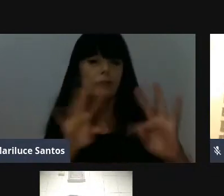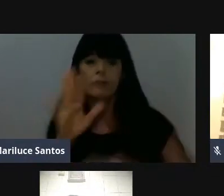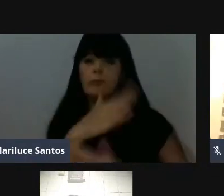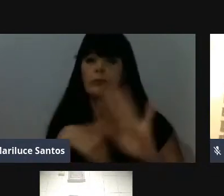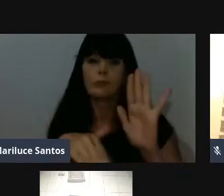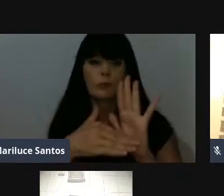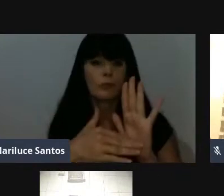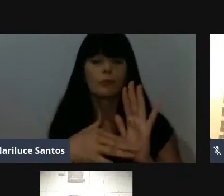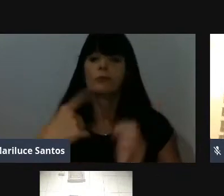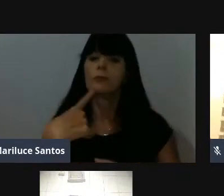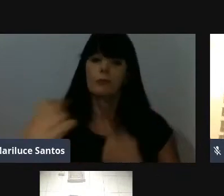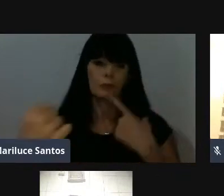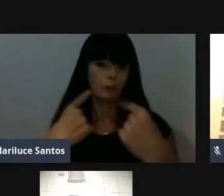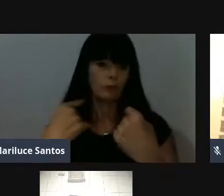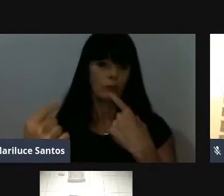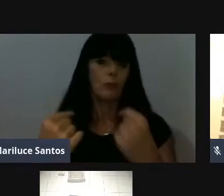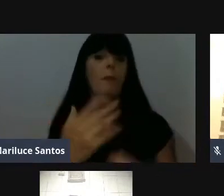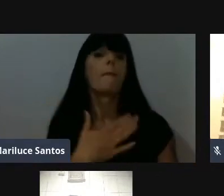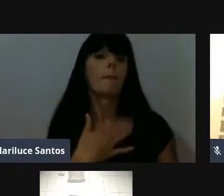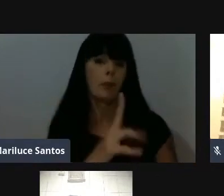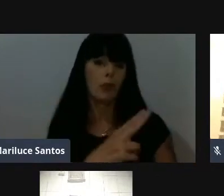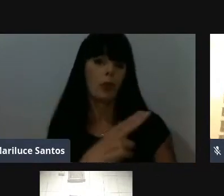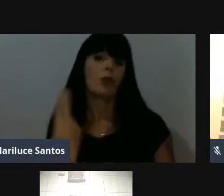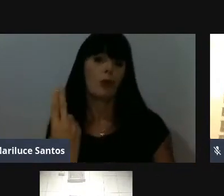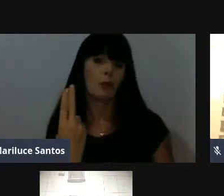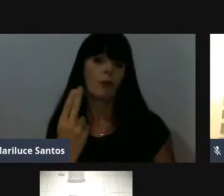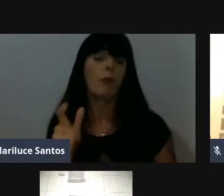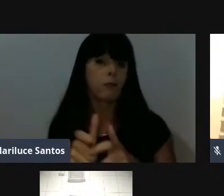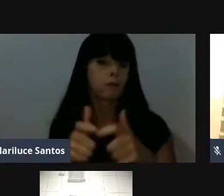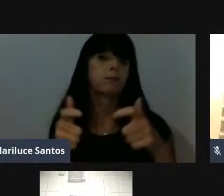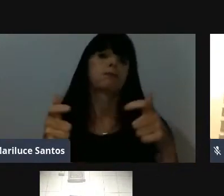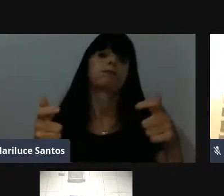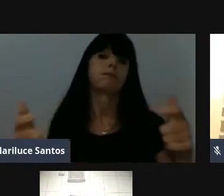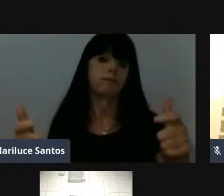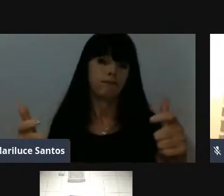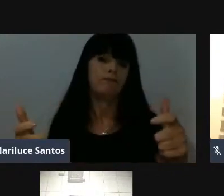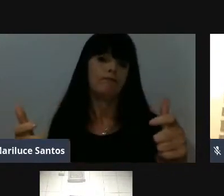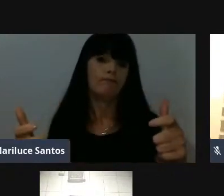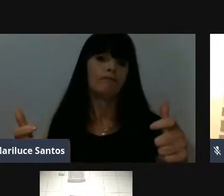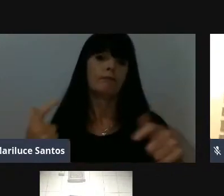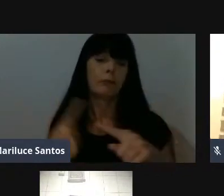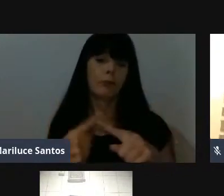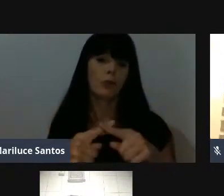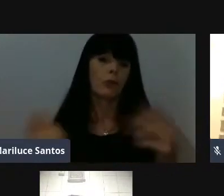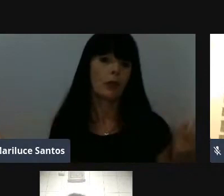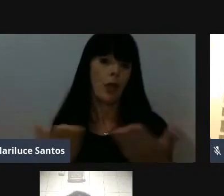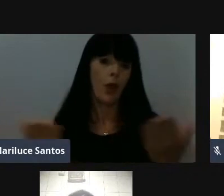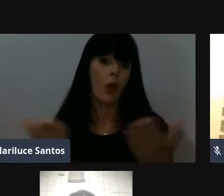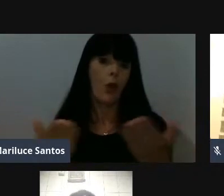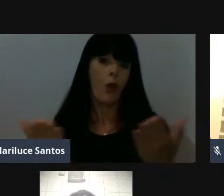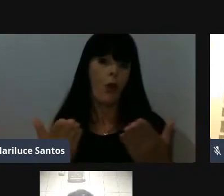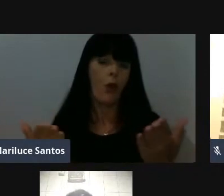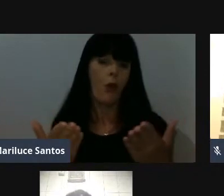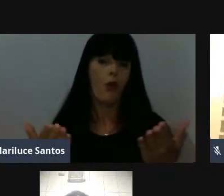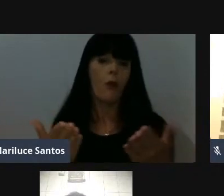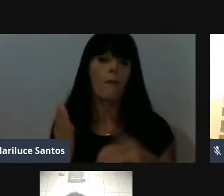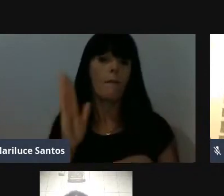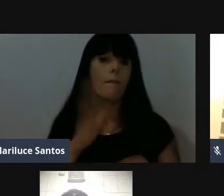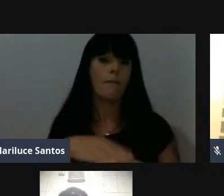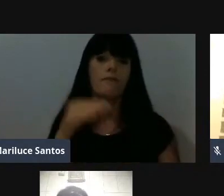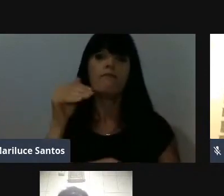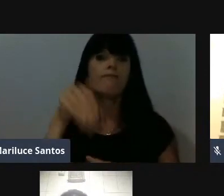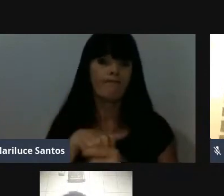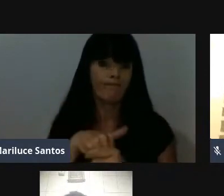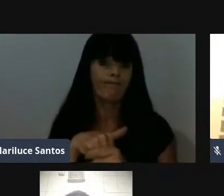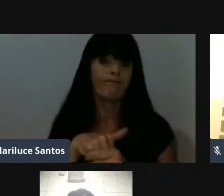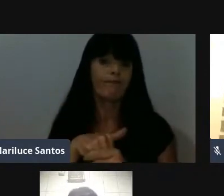escolheram o meu nome, né? Uma responsabilidade que aumentou gradativamente, né? Agora, com a expressiva votação que eu obtive.